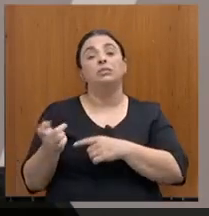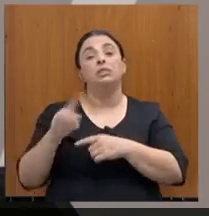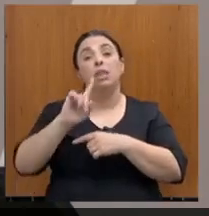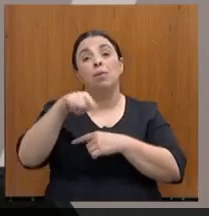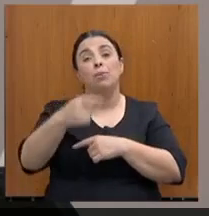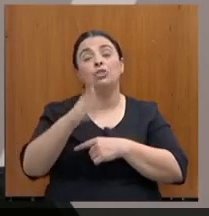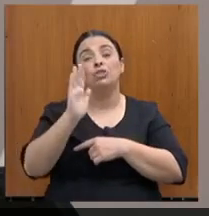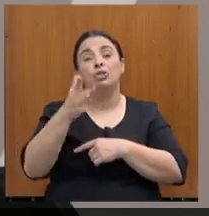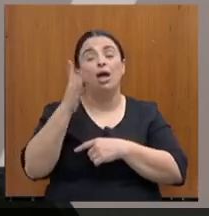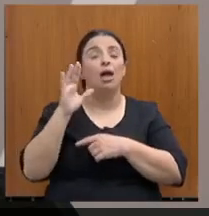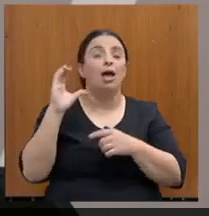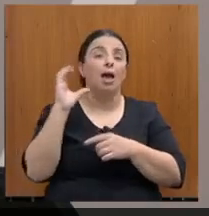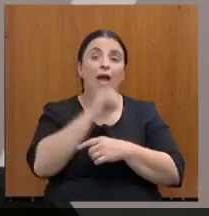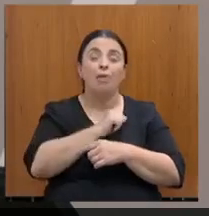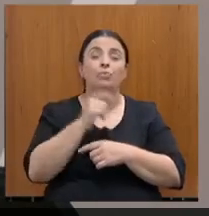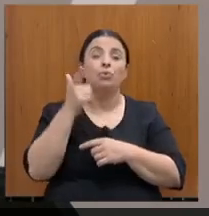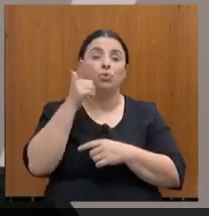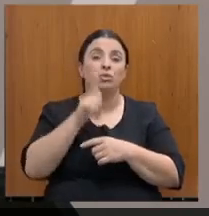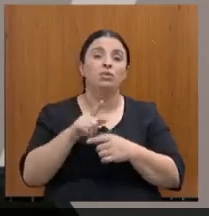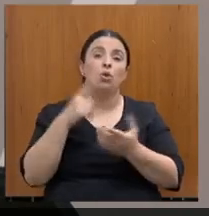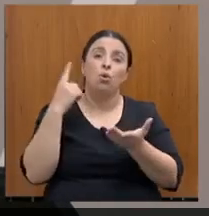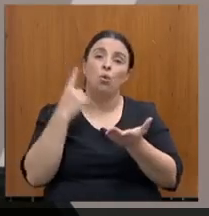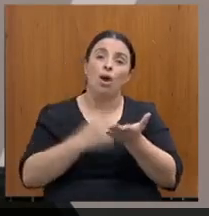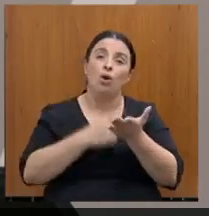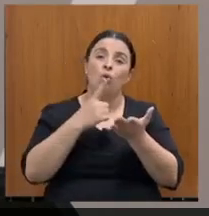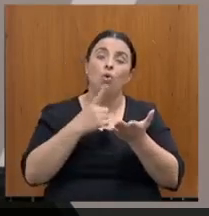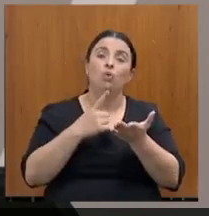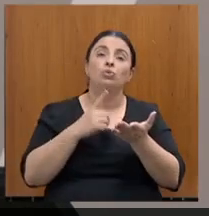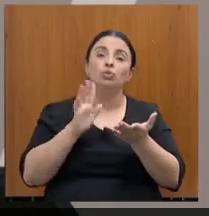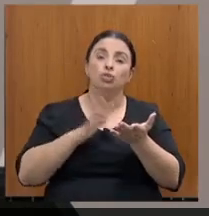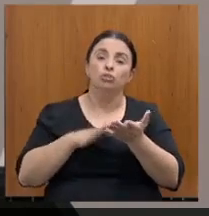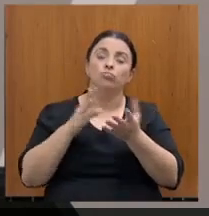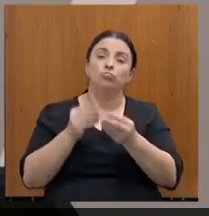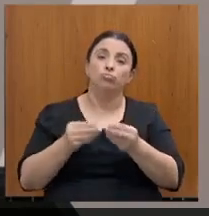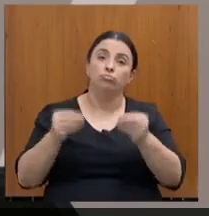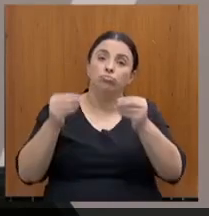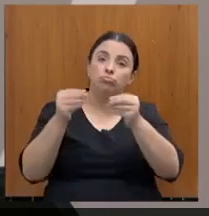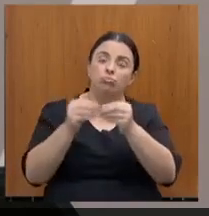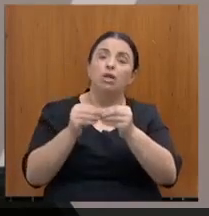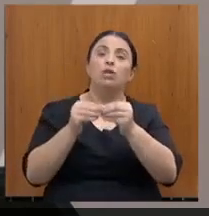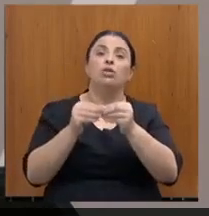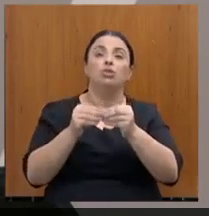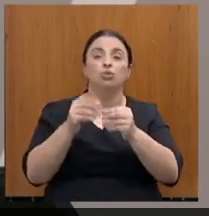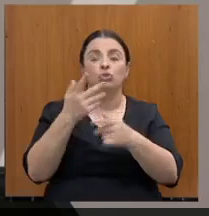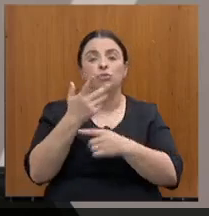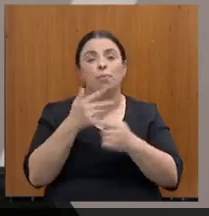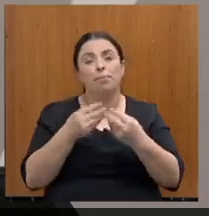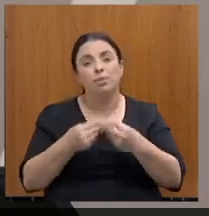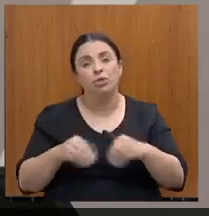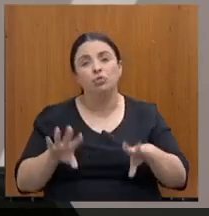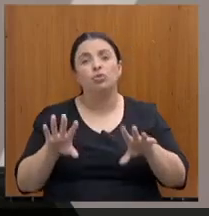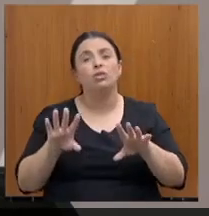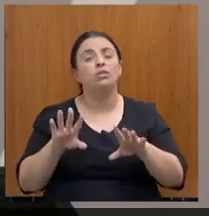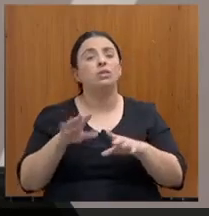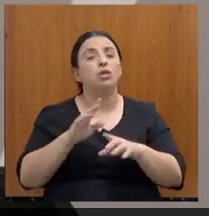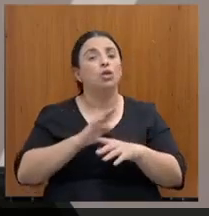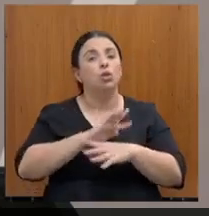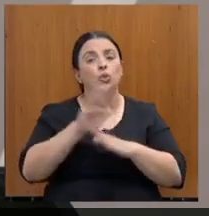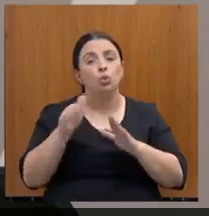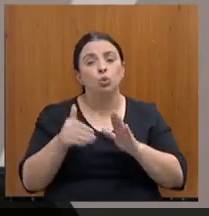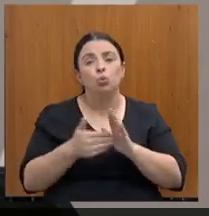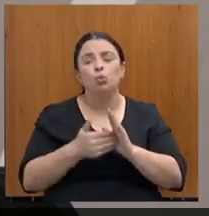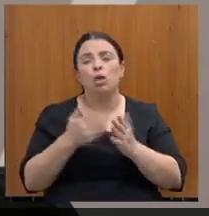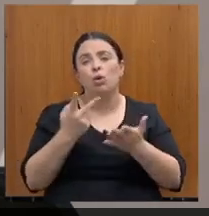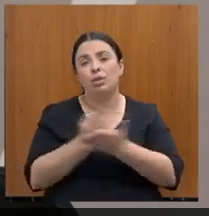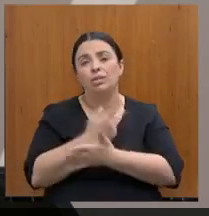não só de recuperação das vítimas, mas de reparação do dano moral de todo o Estado de Minas Gerais, que, inclusive,